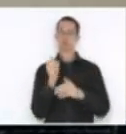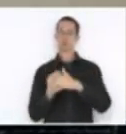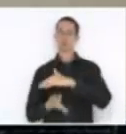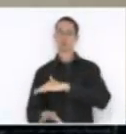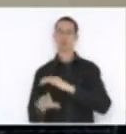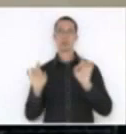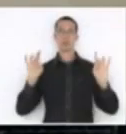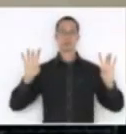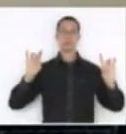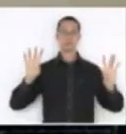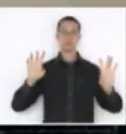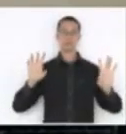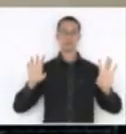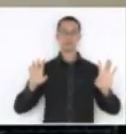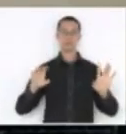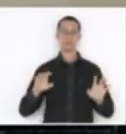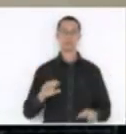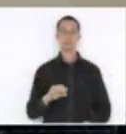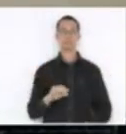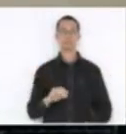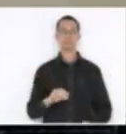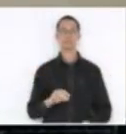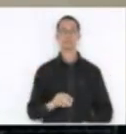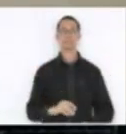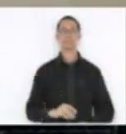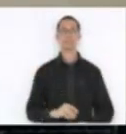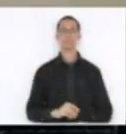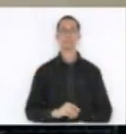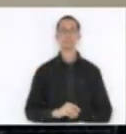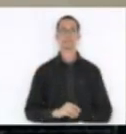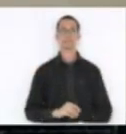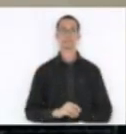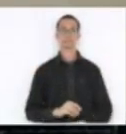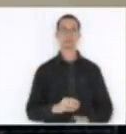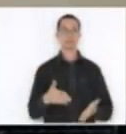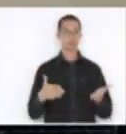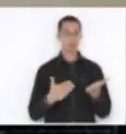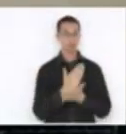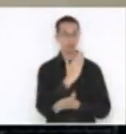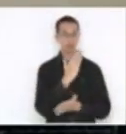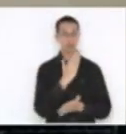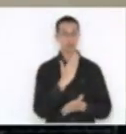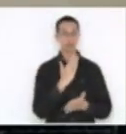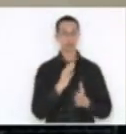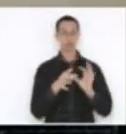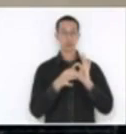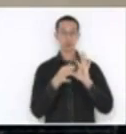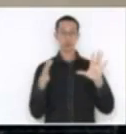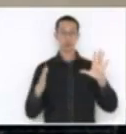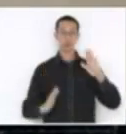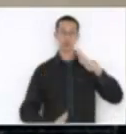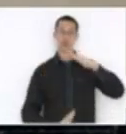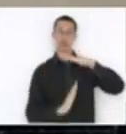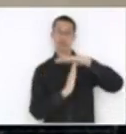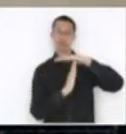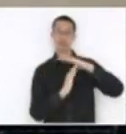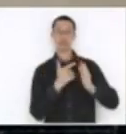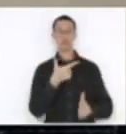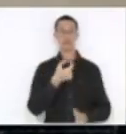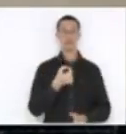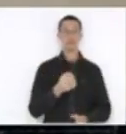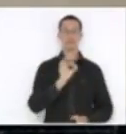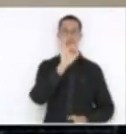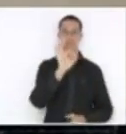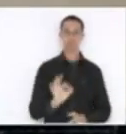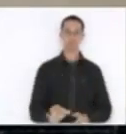que menciona e estabelece outras providências, para autorizar o limite de até 20% sobre o montante do